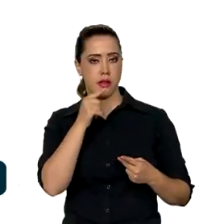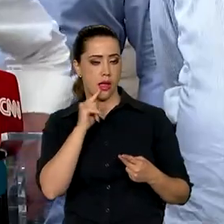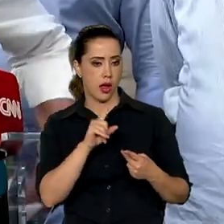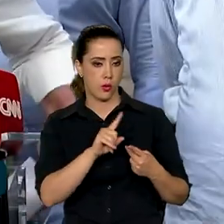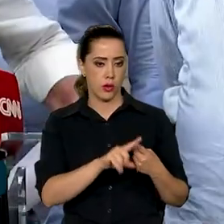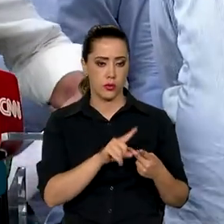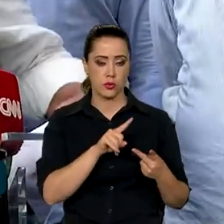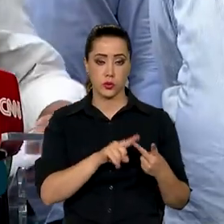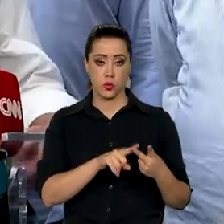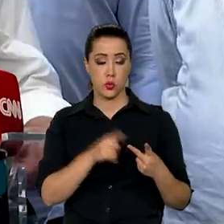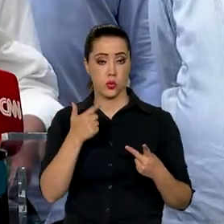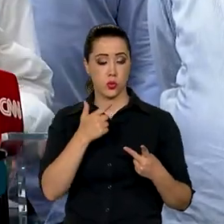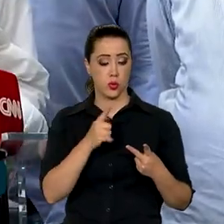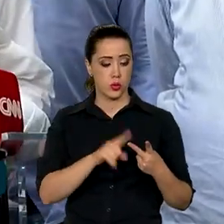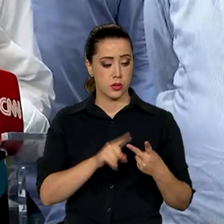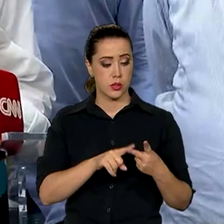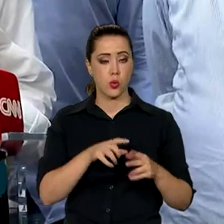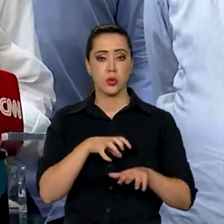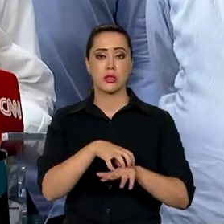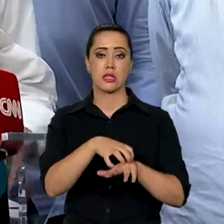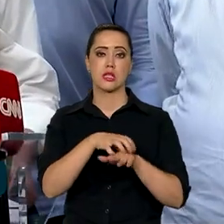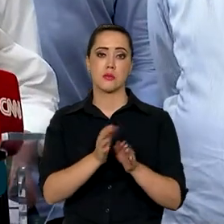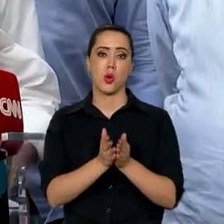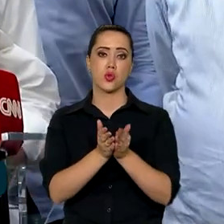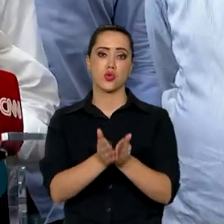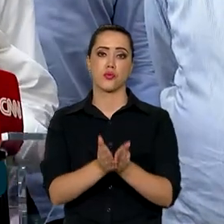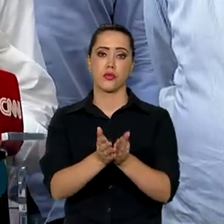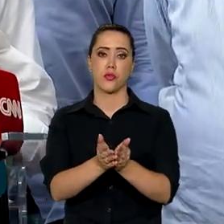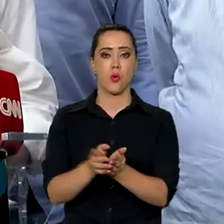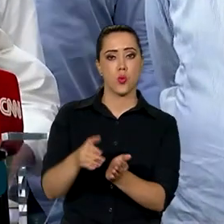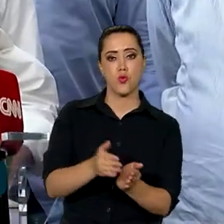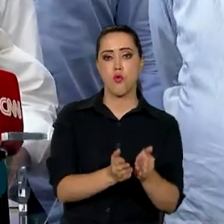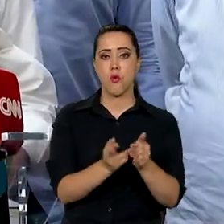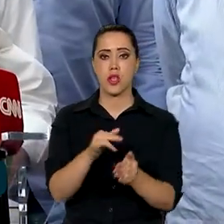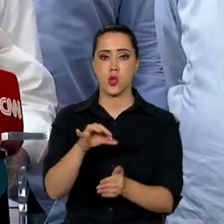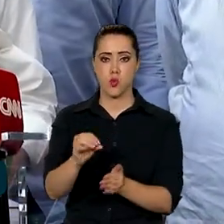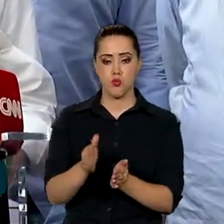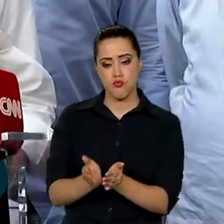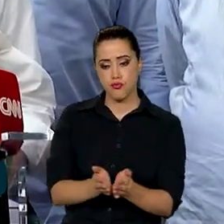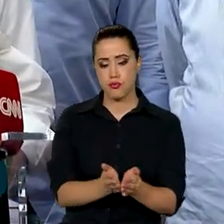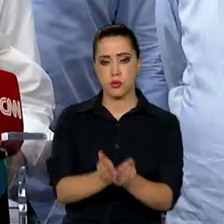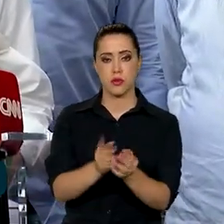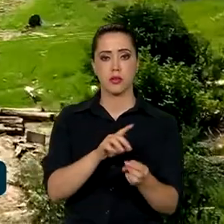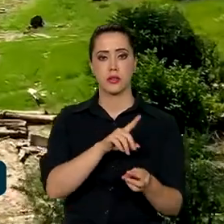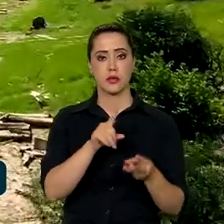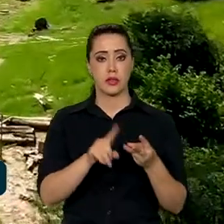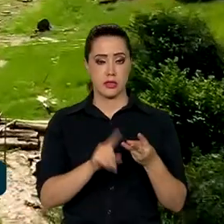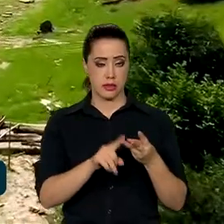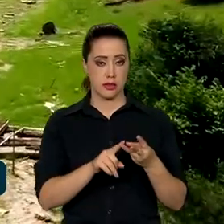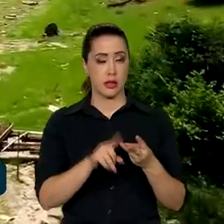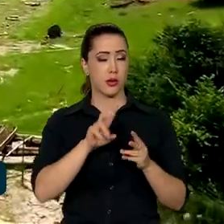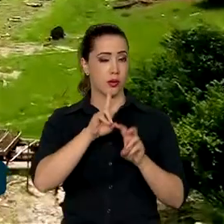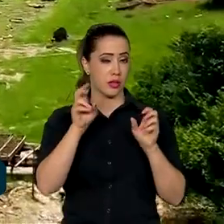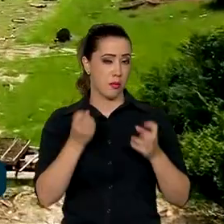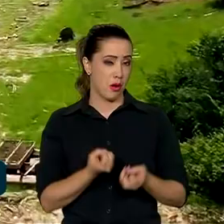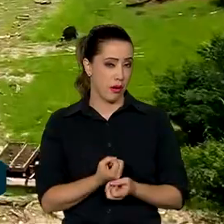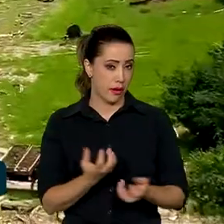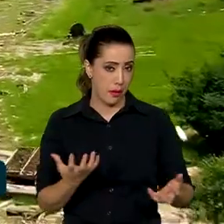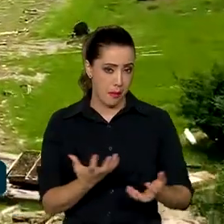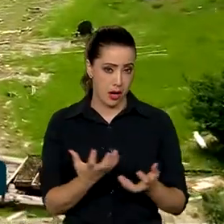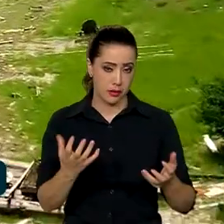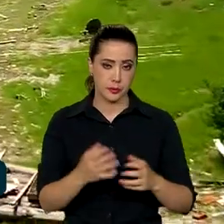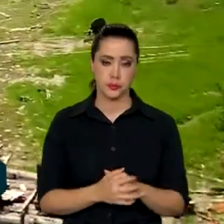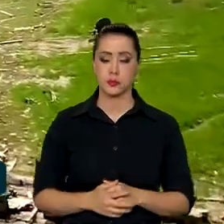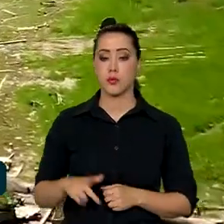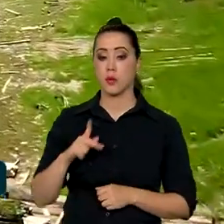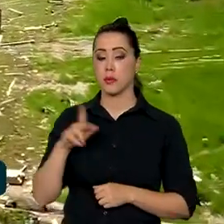fluvial. E o terceiro ponto são as questões relacionadas às queimadas. A pedido do presidente Lula,